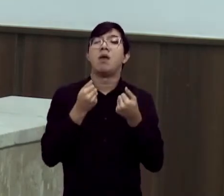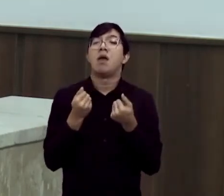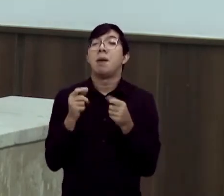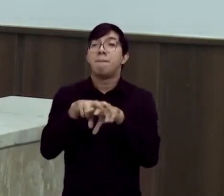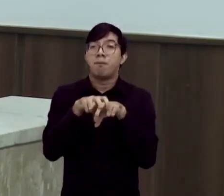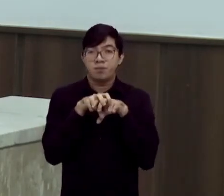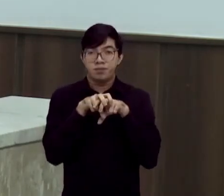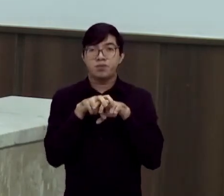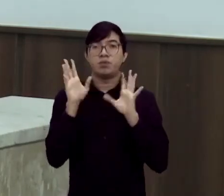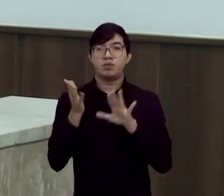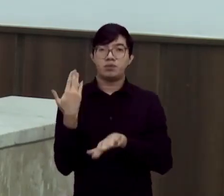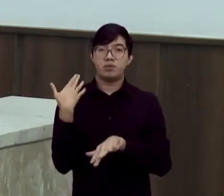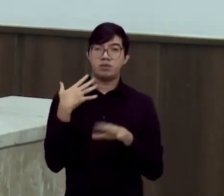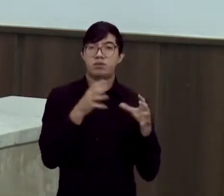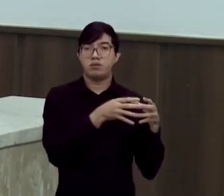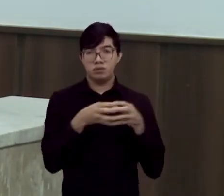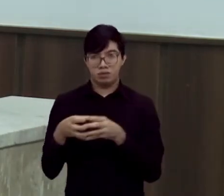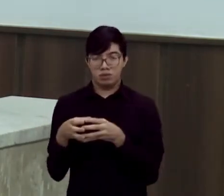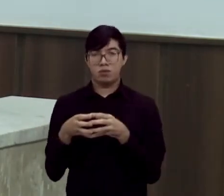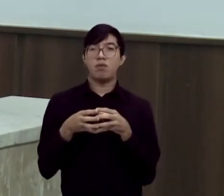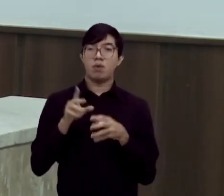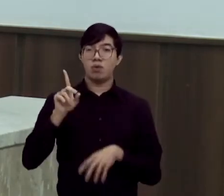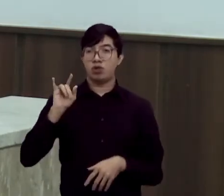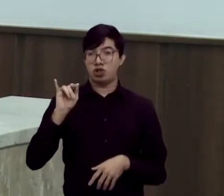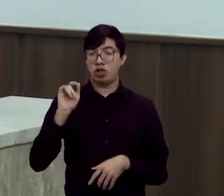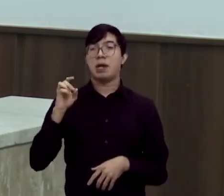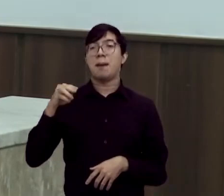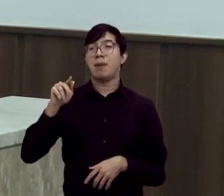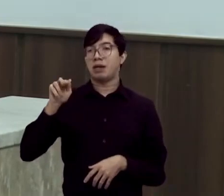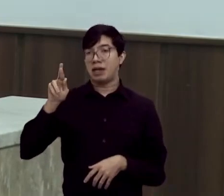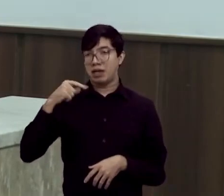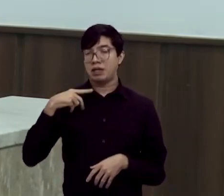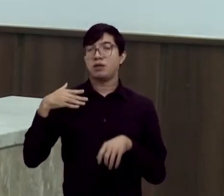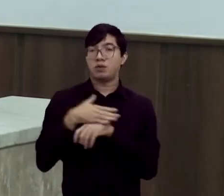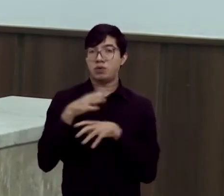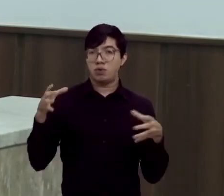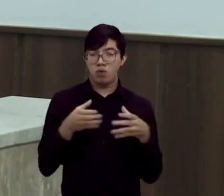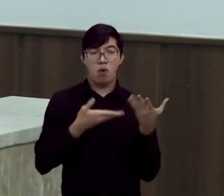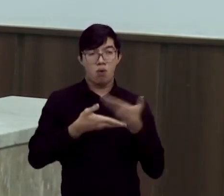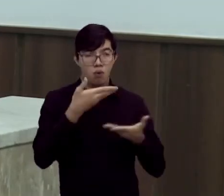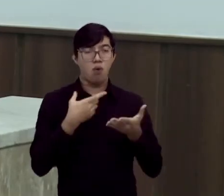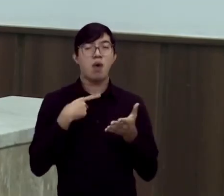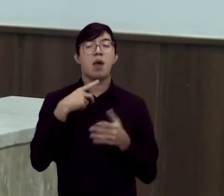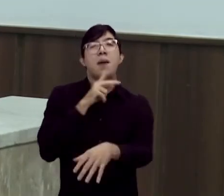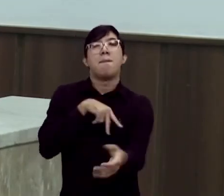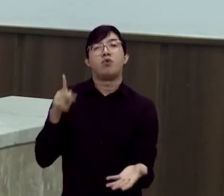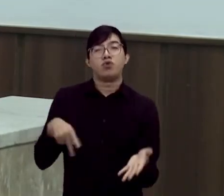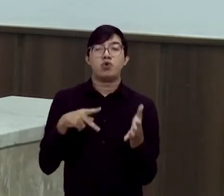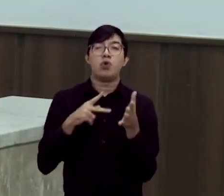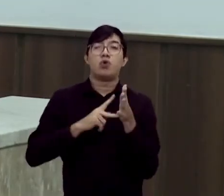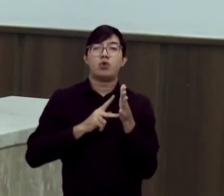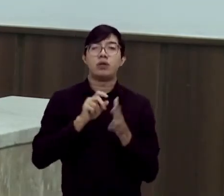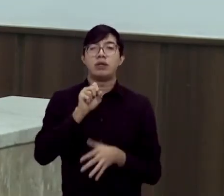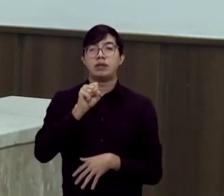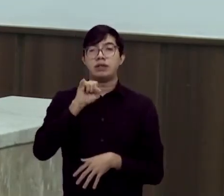uma comissão, que o Didi Mangueira também fez parte, uma comissão de professoras do Sindicato dos professores, com